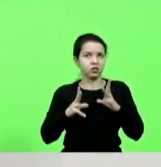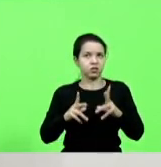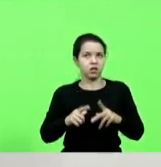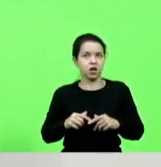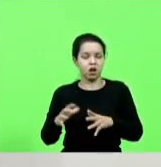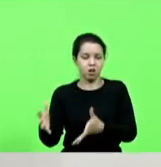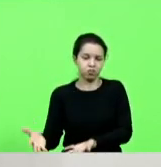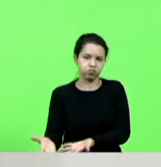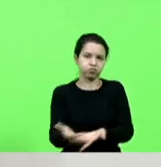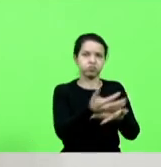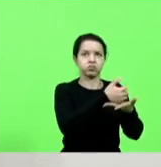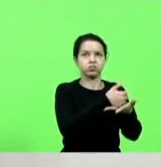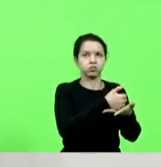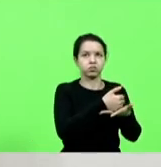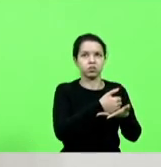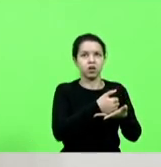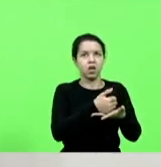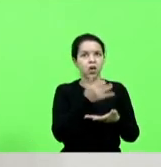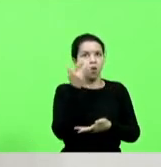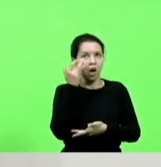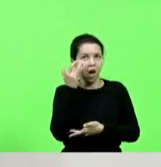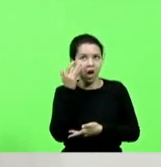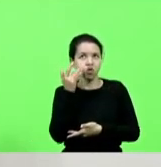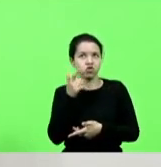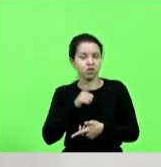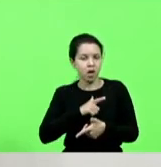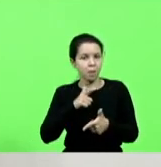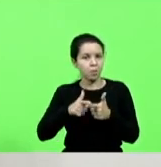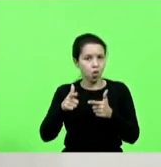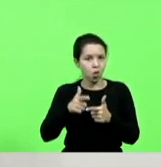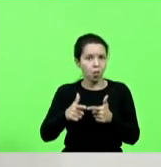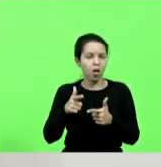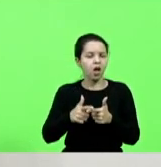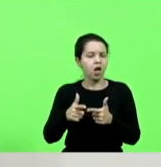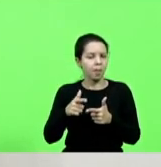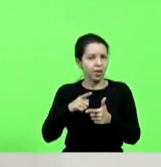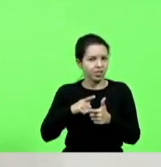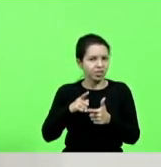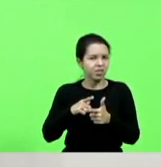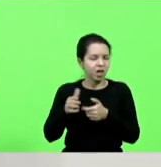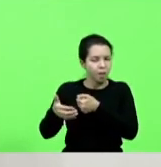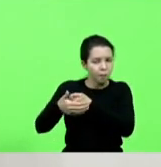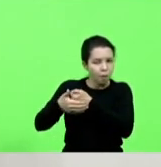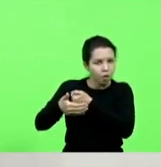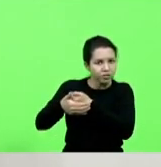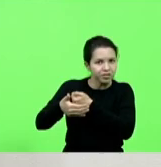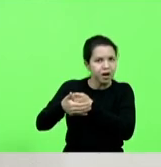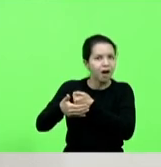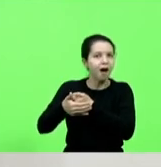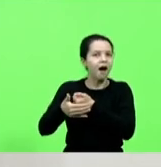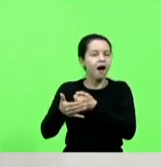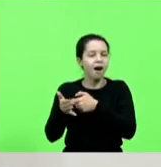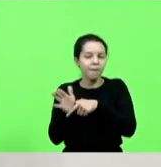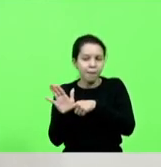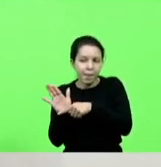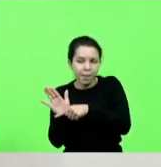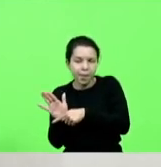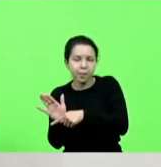acho que tem um grande esquema por trás disso tem toda uma indústria de favorecimento de